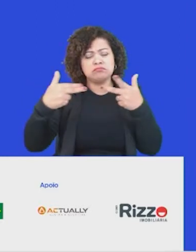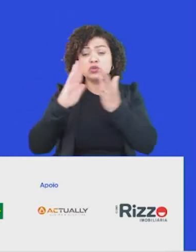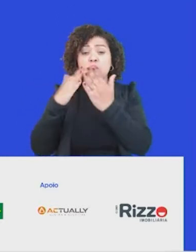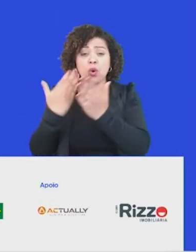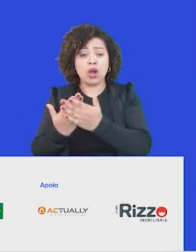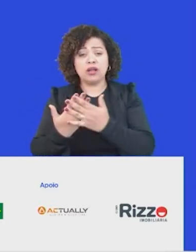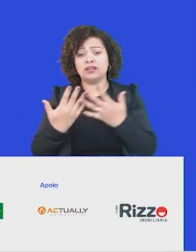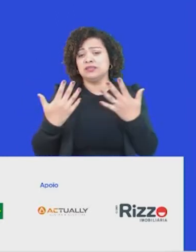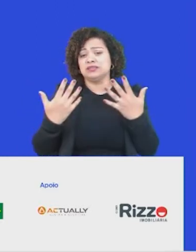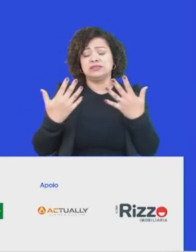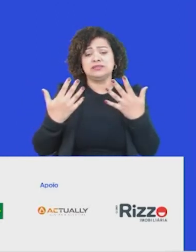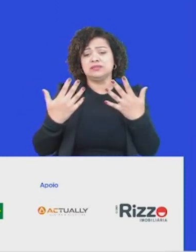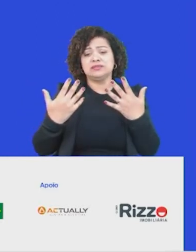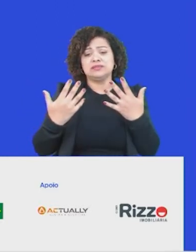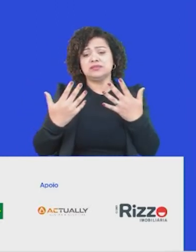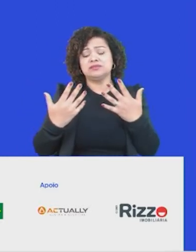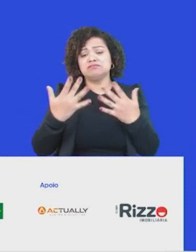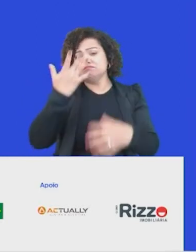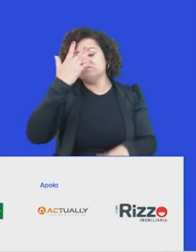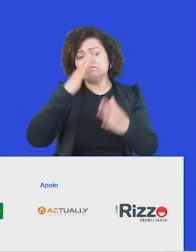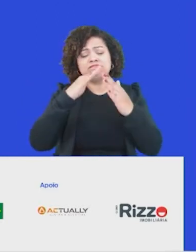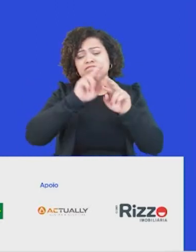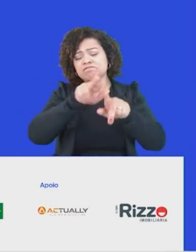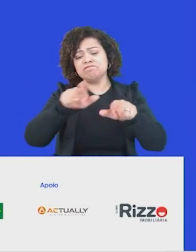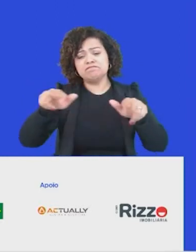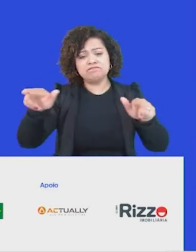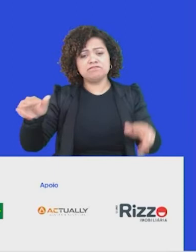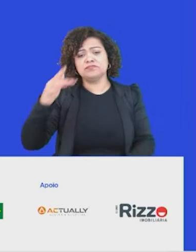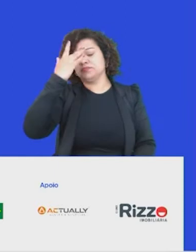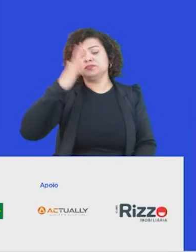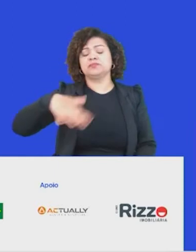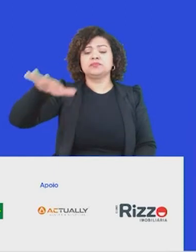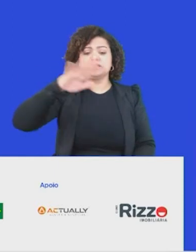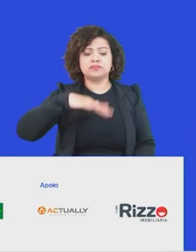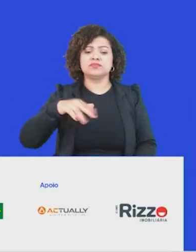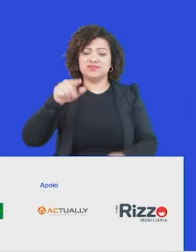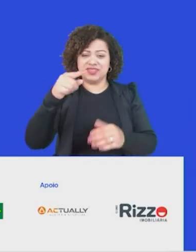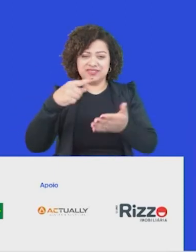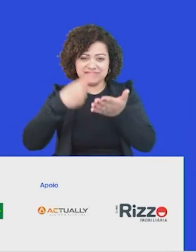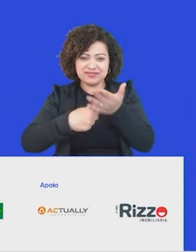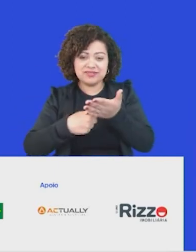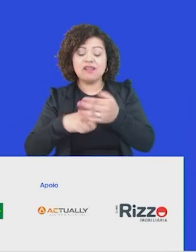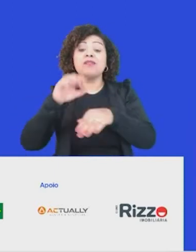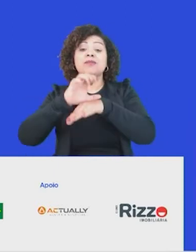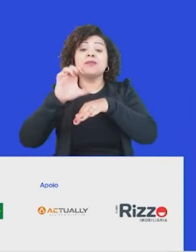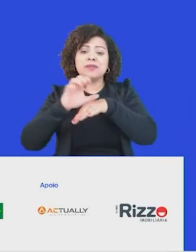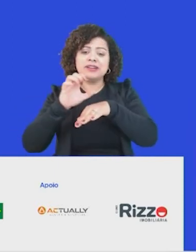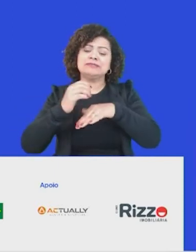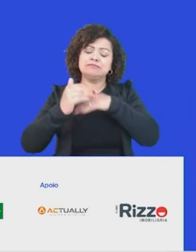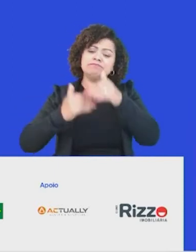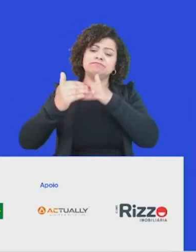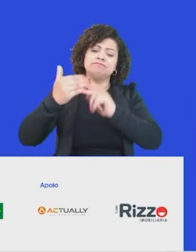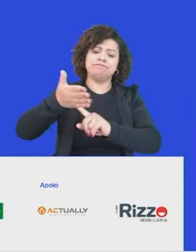uma série de atores unidos aí, convergindo, nessa agenda, que vai reposicionar as tecnologias